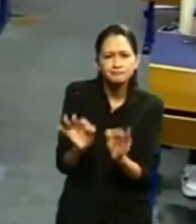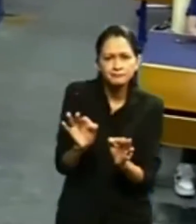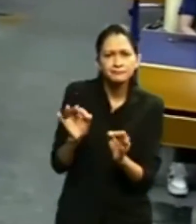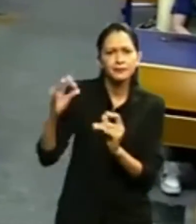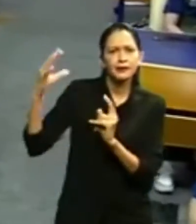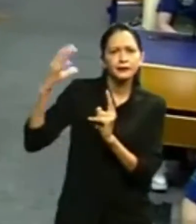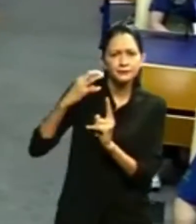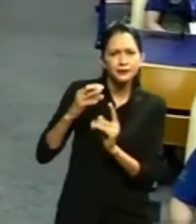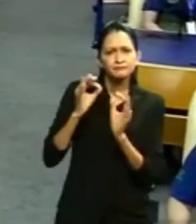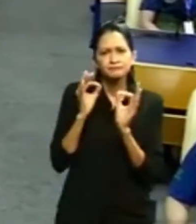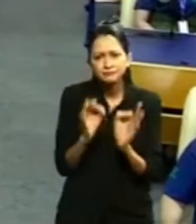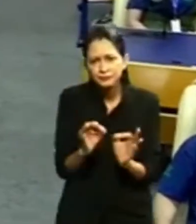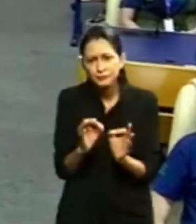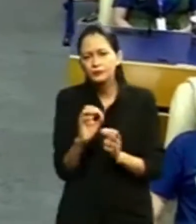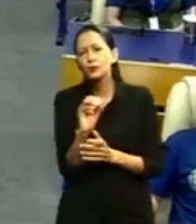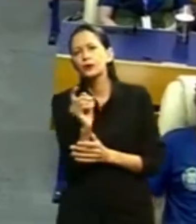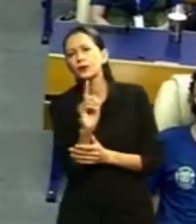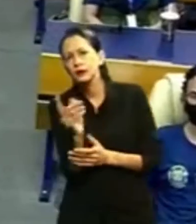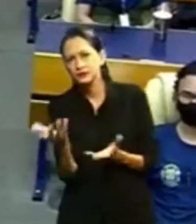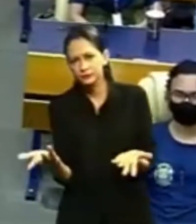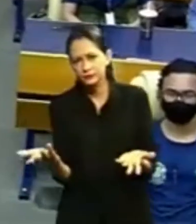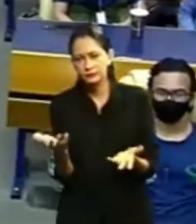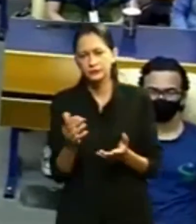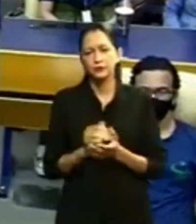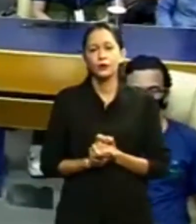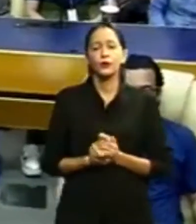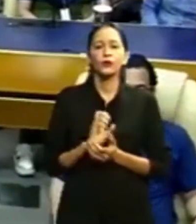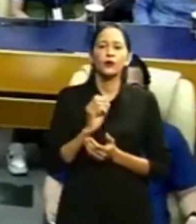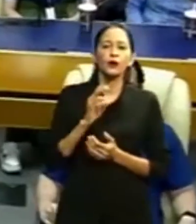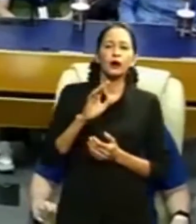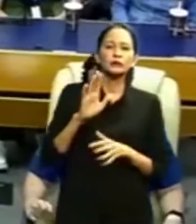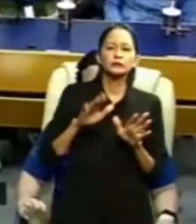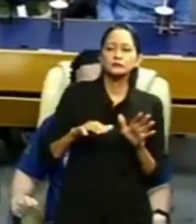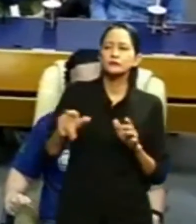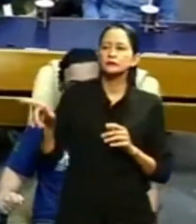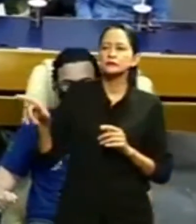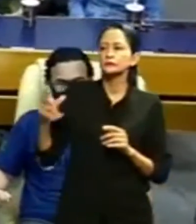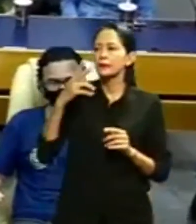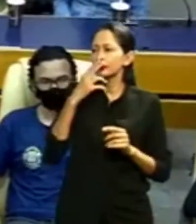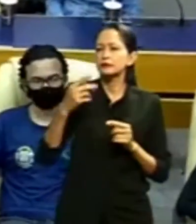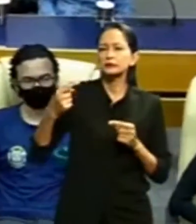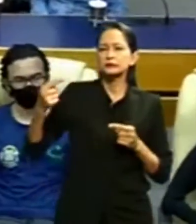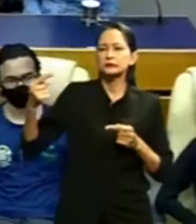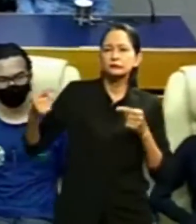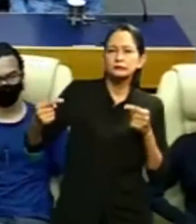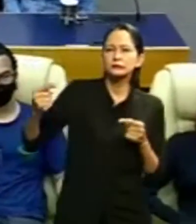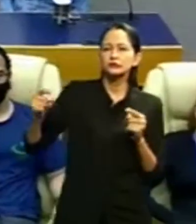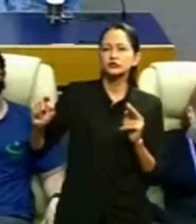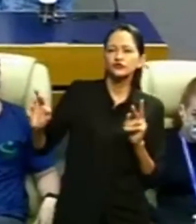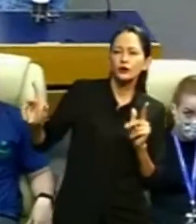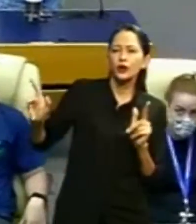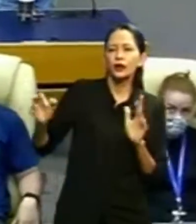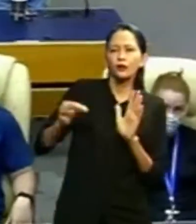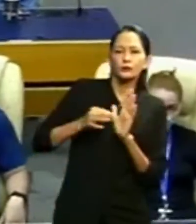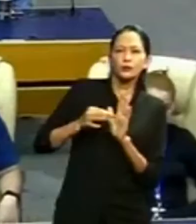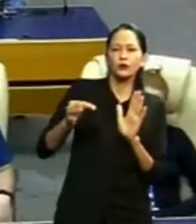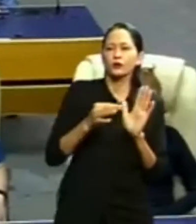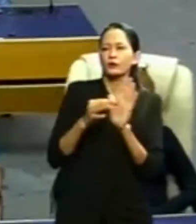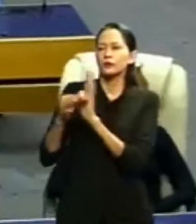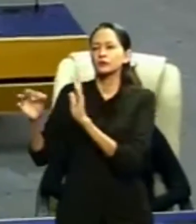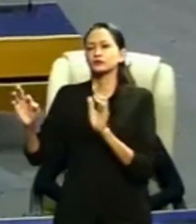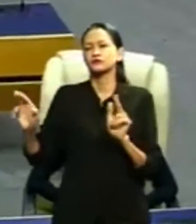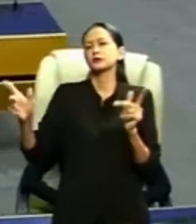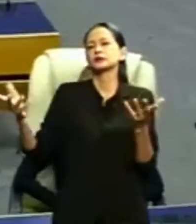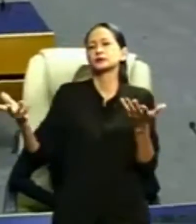assédio, ou se é meramente, às vezes, uma incompatibilidade naquele local de trabalho? São assuntos que cada